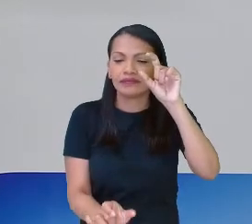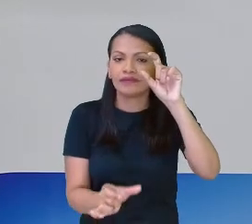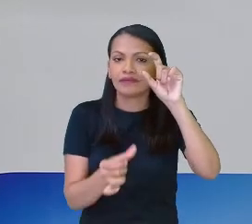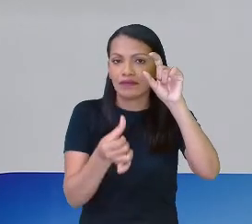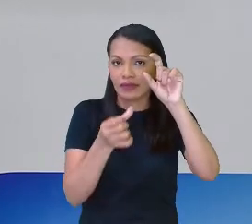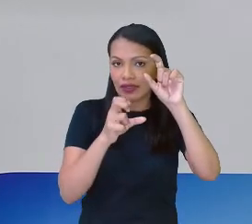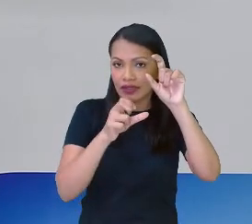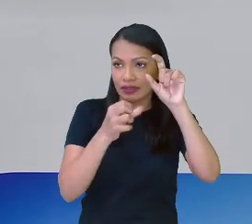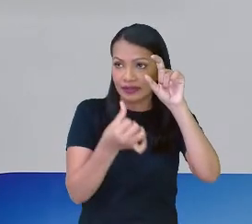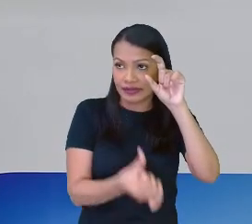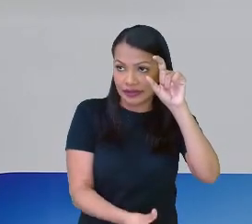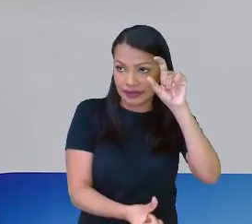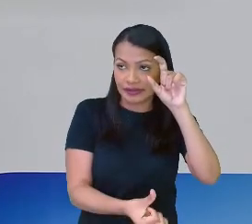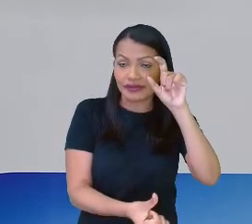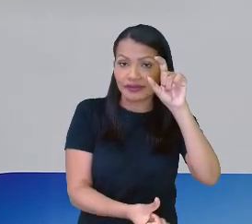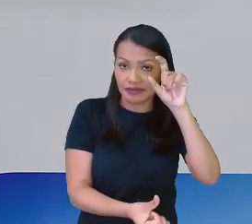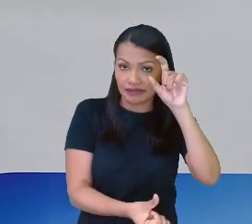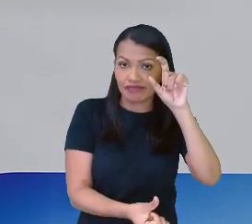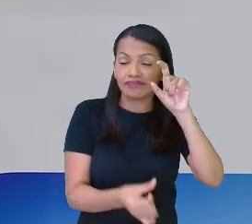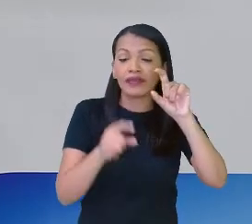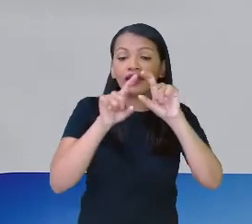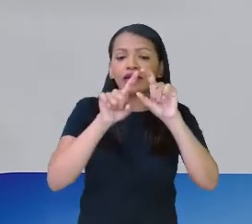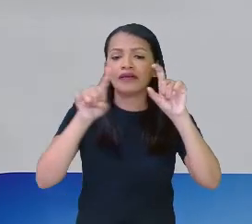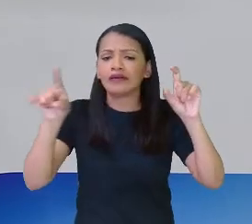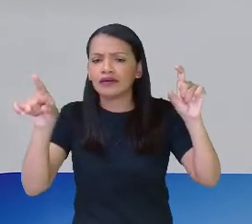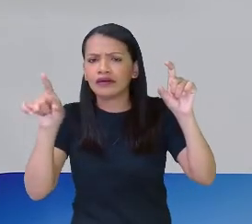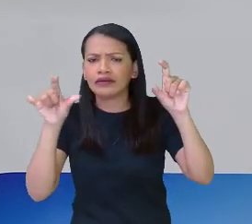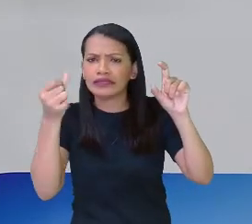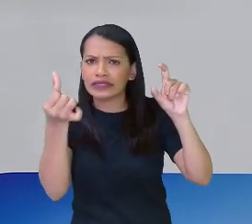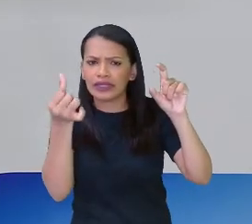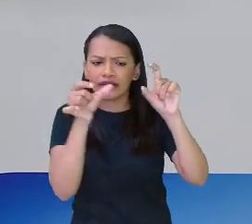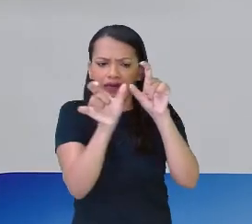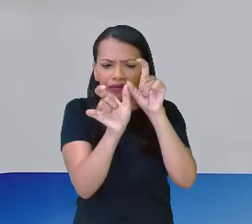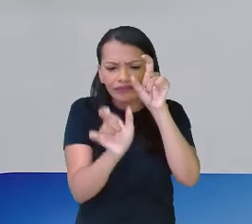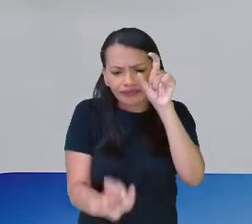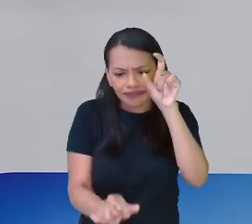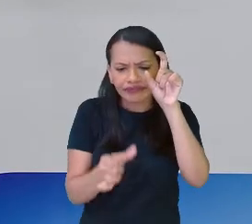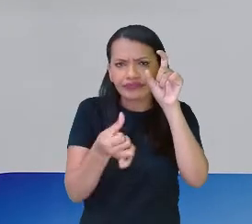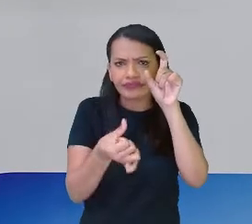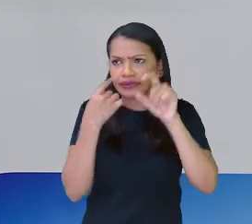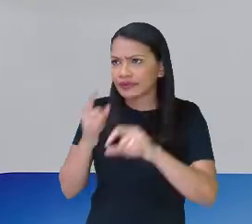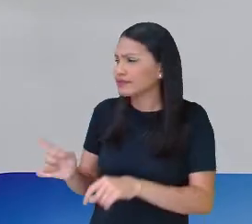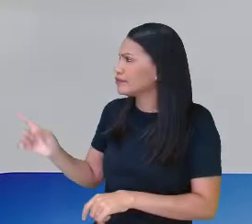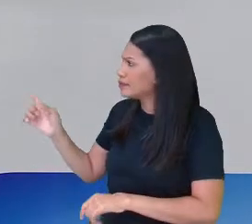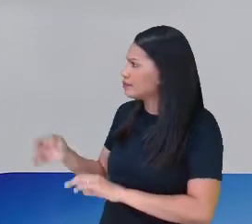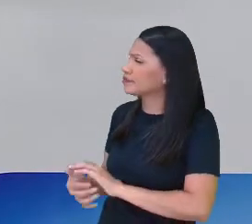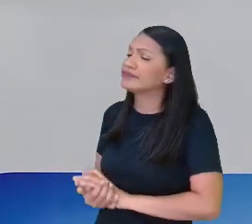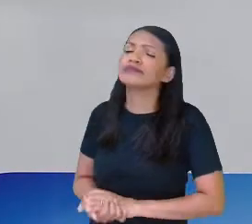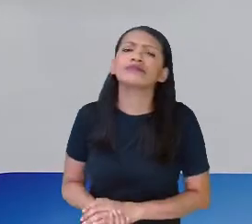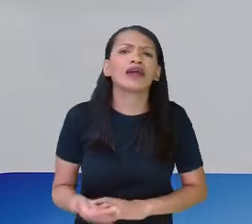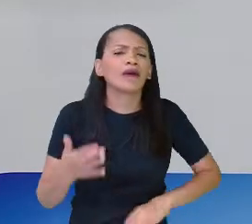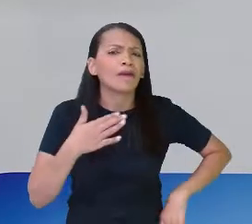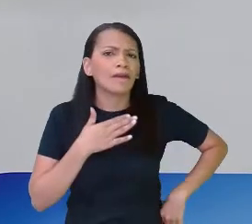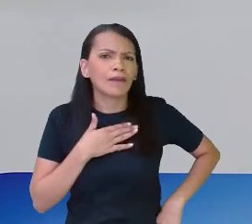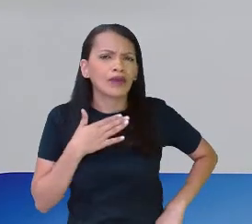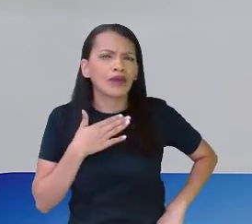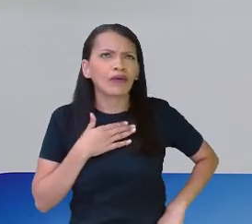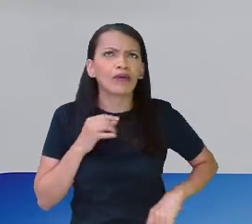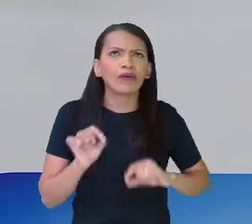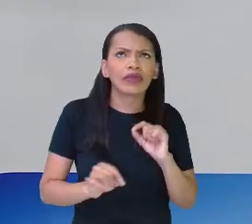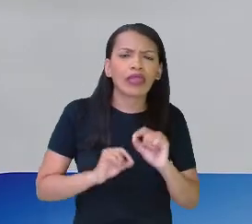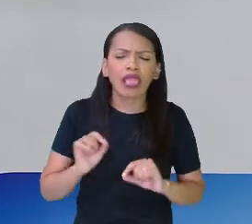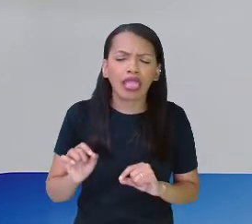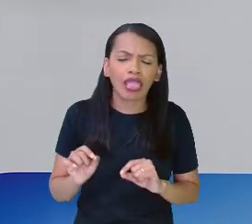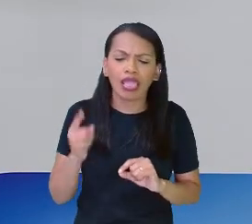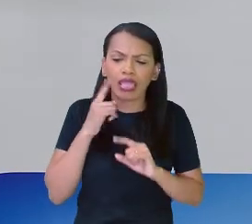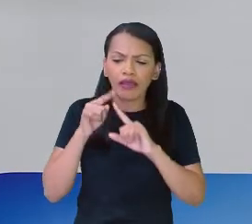horizontal e 6 na vertical, então, eu tenho um quadrado aí. A área do quintal de Miguel tem